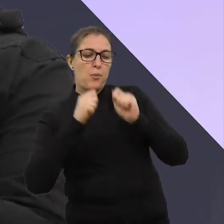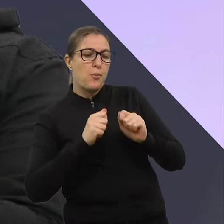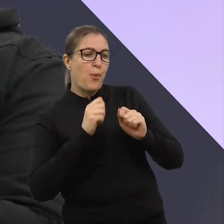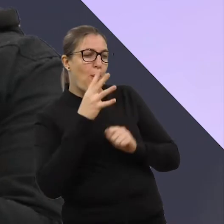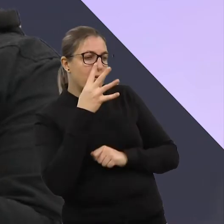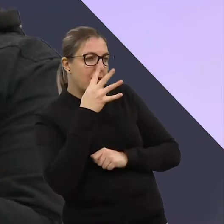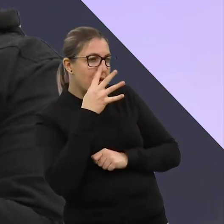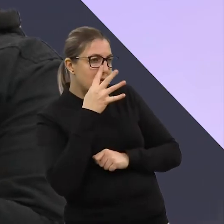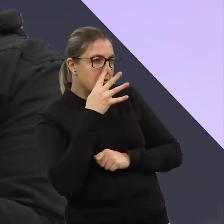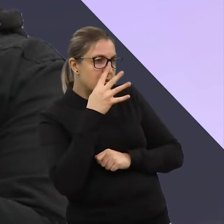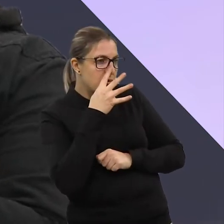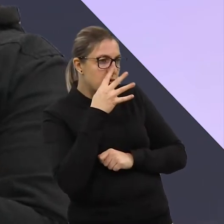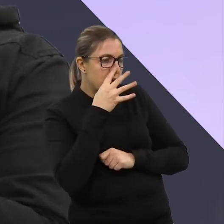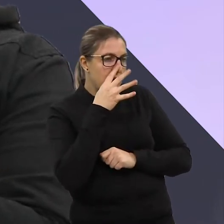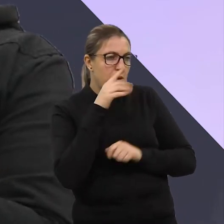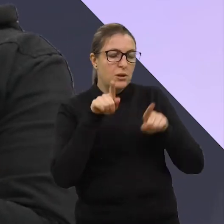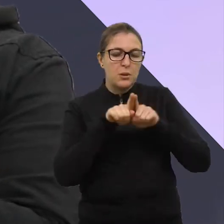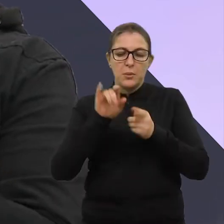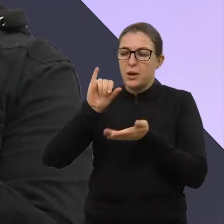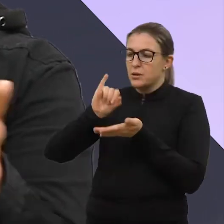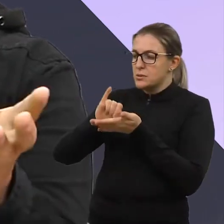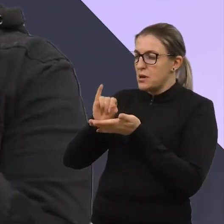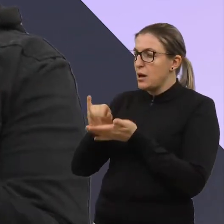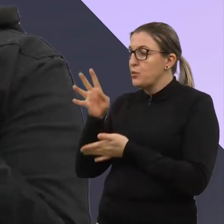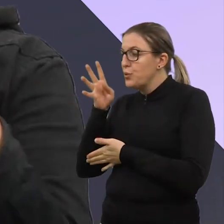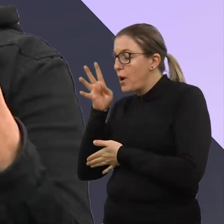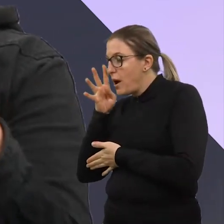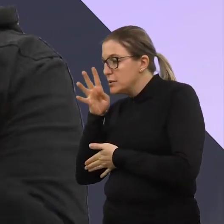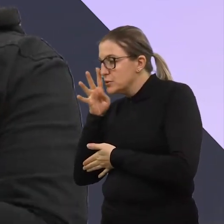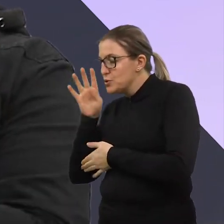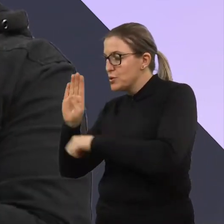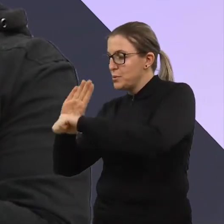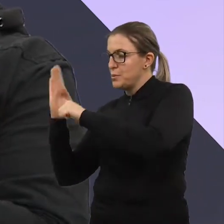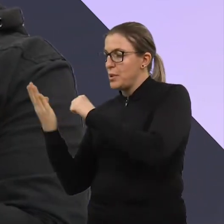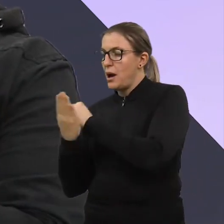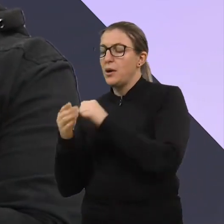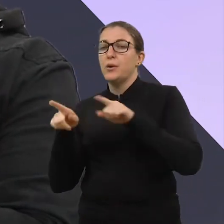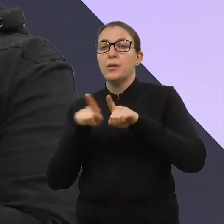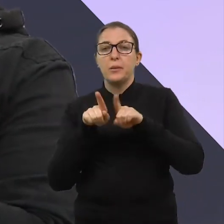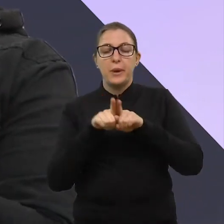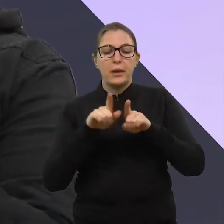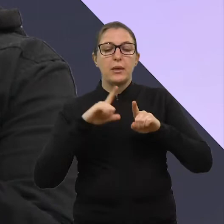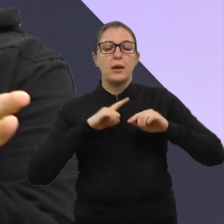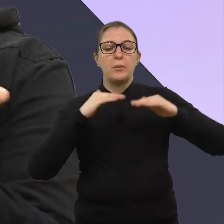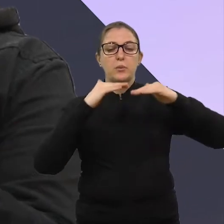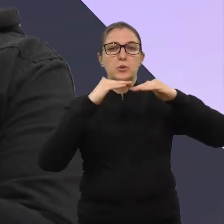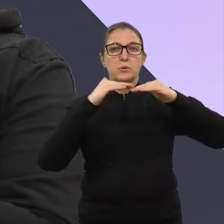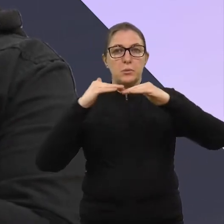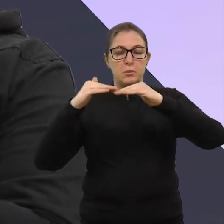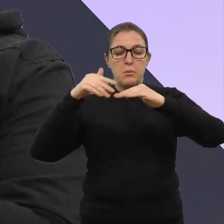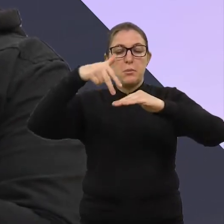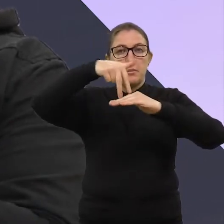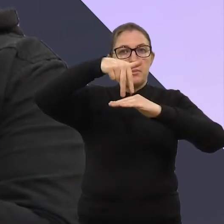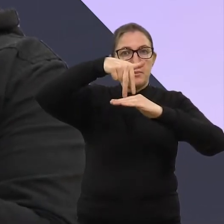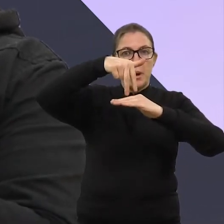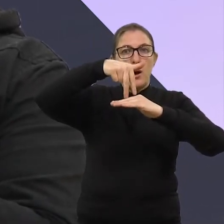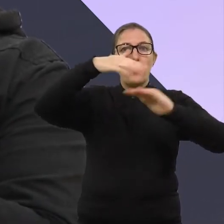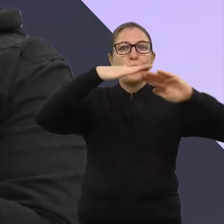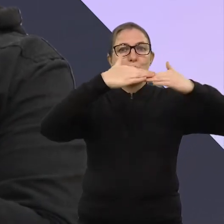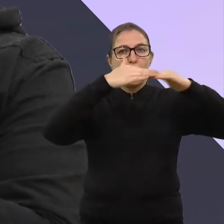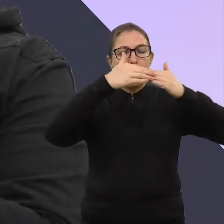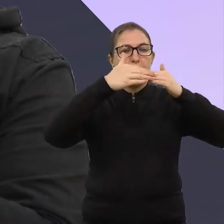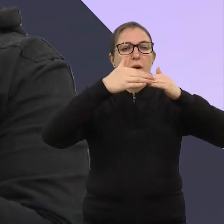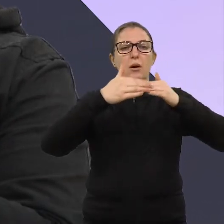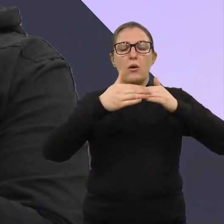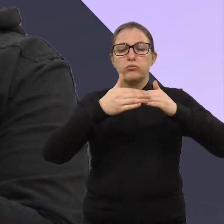o centro enxergando os bairros, né? E uma caravana organizada, né? Para que passe. Nós tivemos uma experiência disso há poucos dias, né?